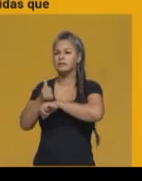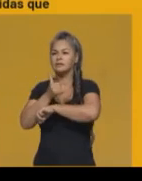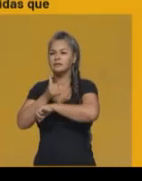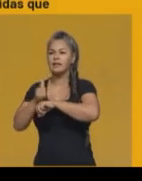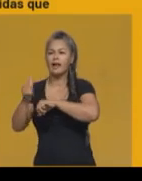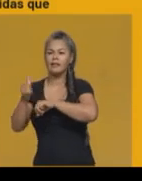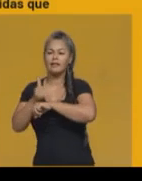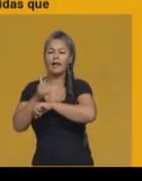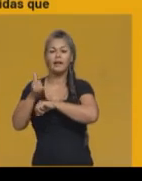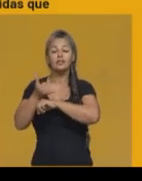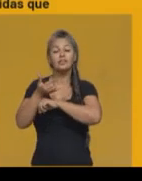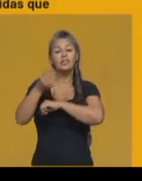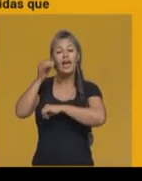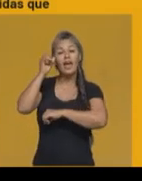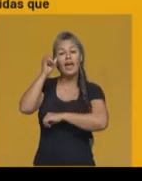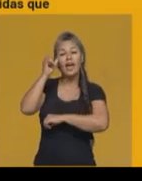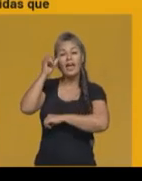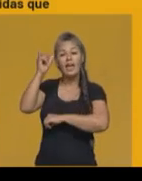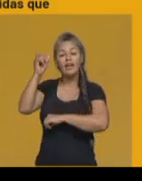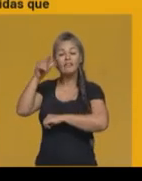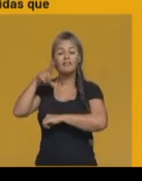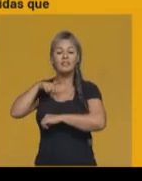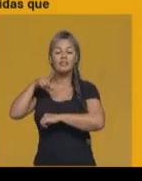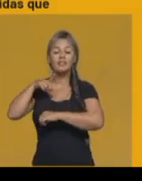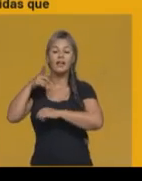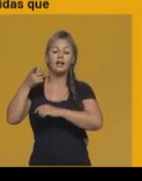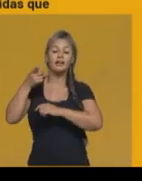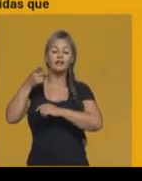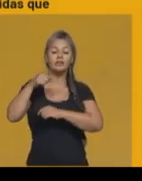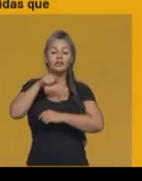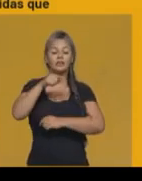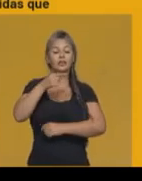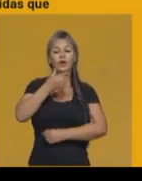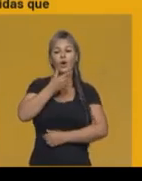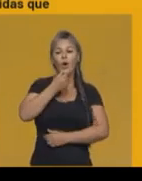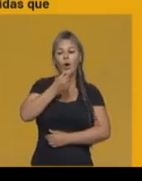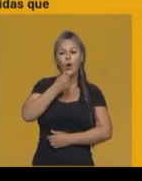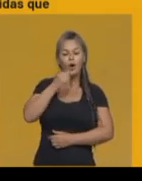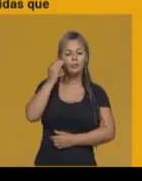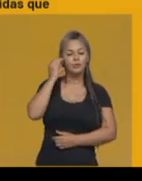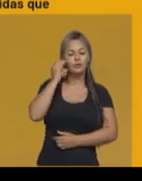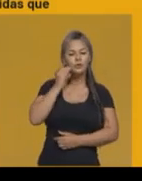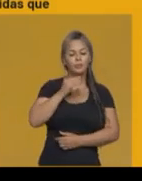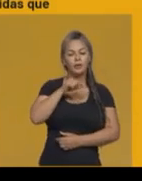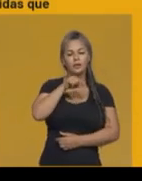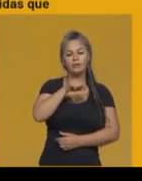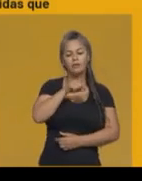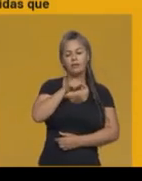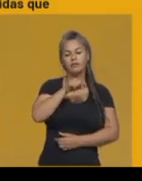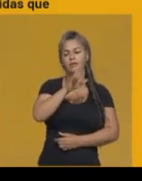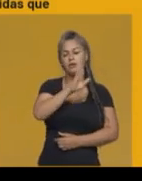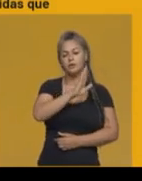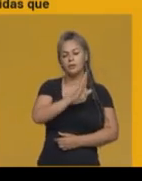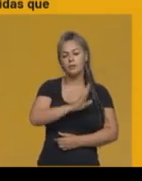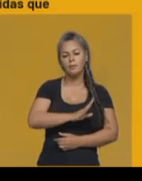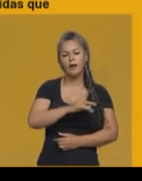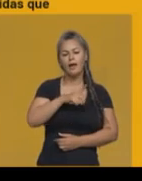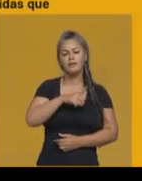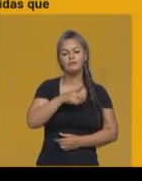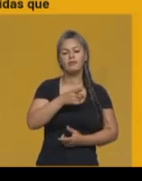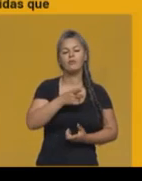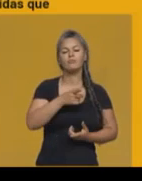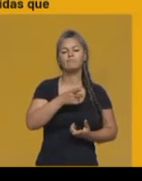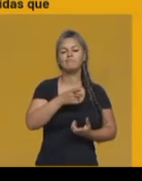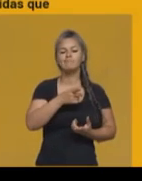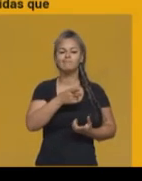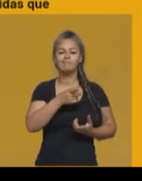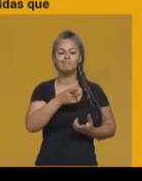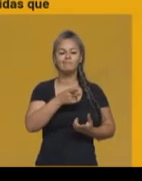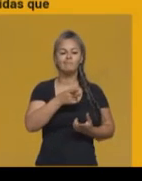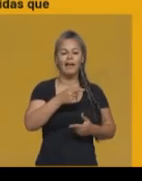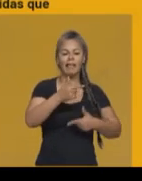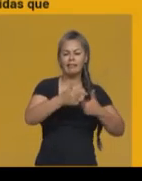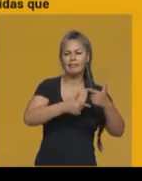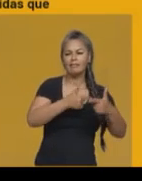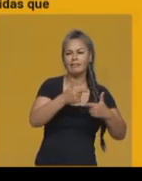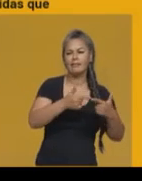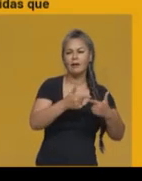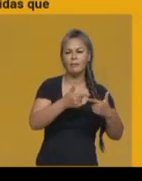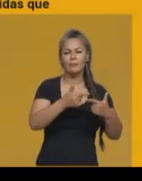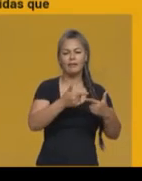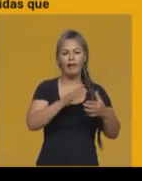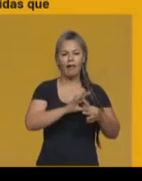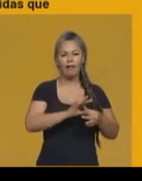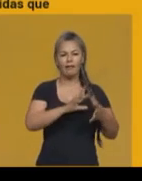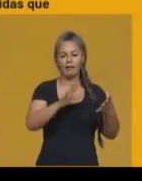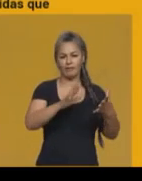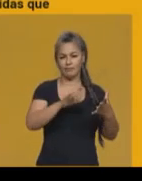restringiam a autonomia do governo de Dom Pedro com o objetivo de fazer com que o Brasil voltasse